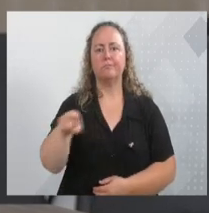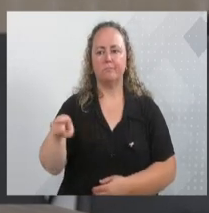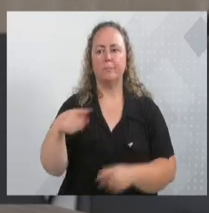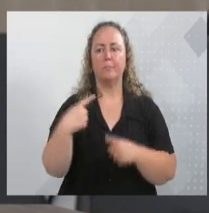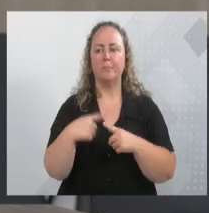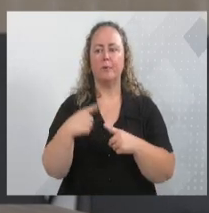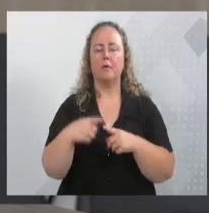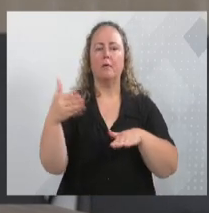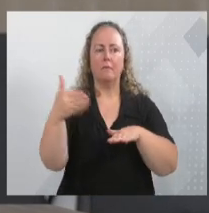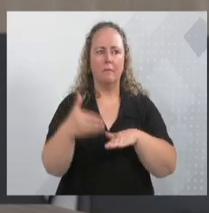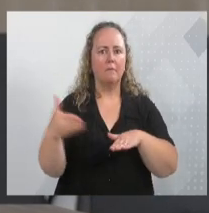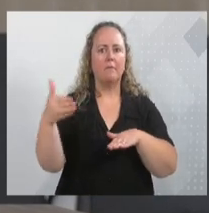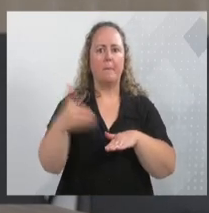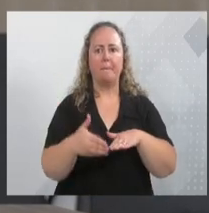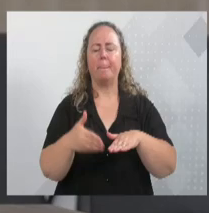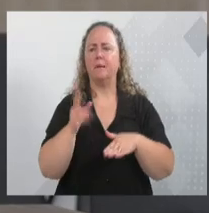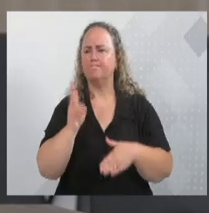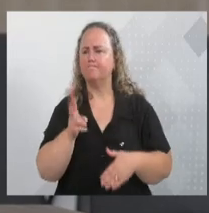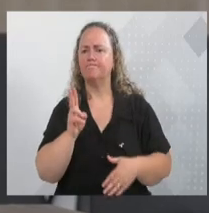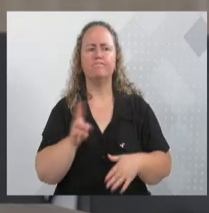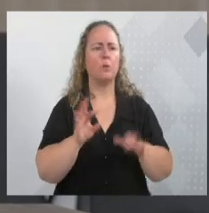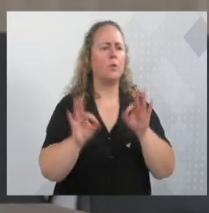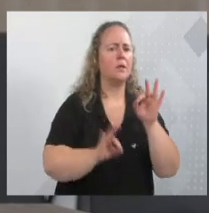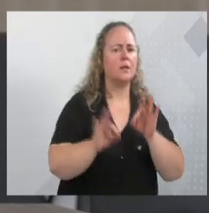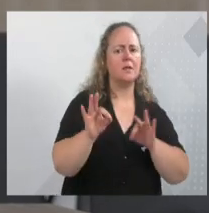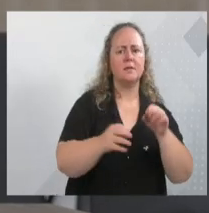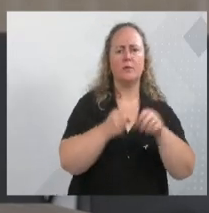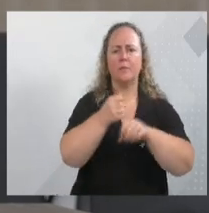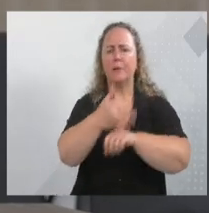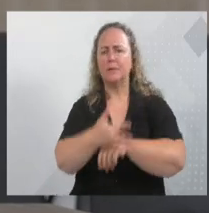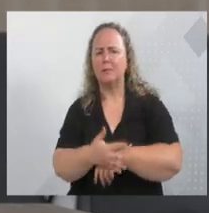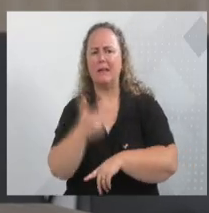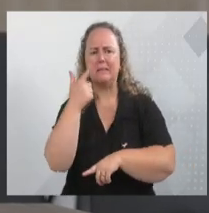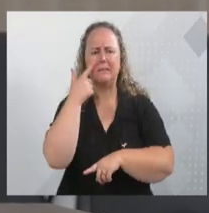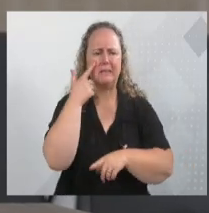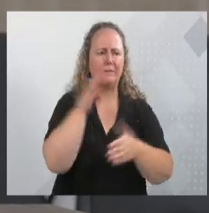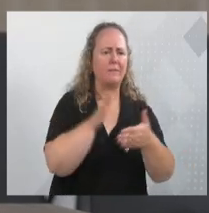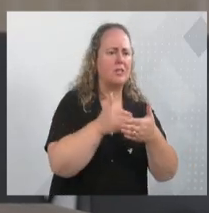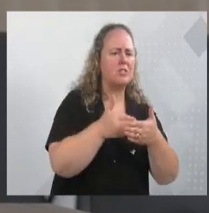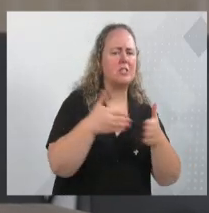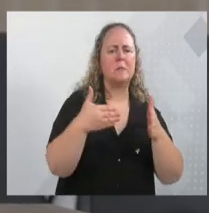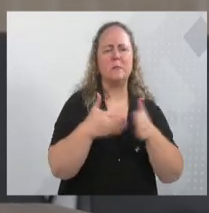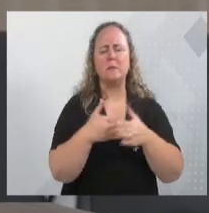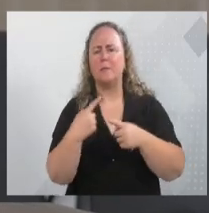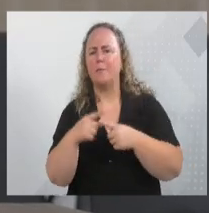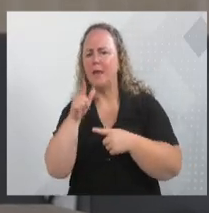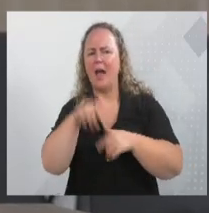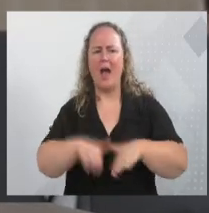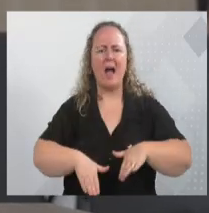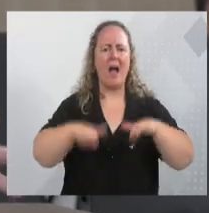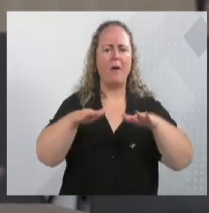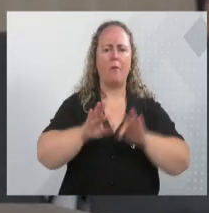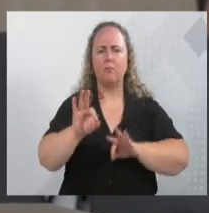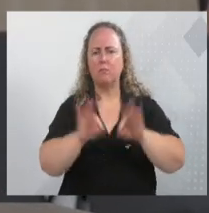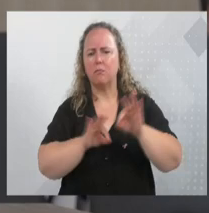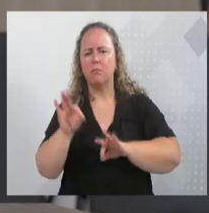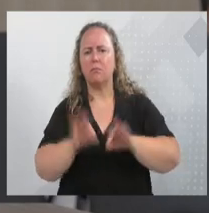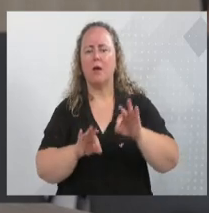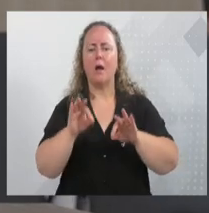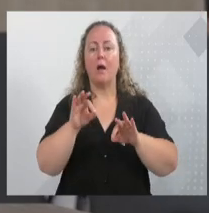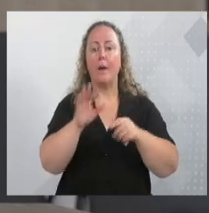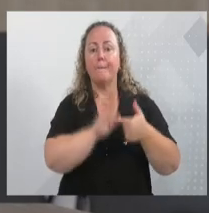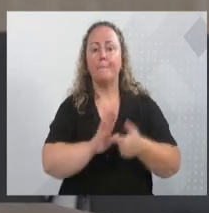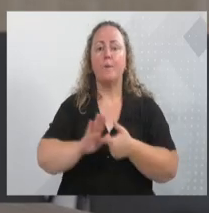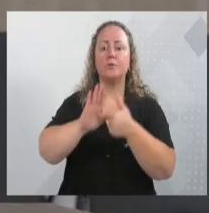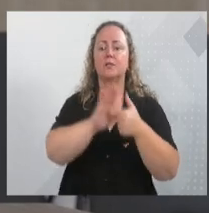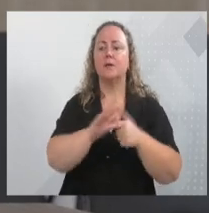estava ali incansavelmente, de madrugada, fechando, interditando as vias que não podia passar, abrindo, conduzindo